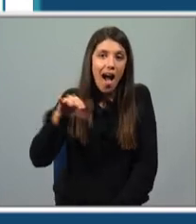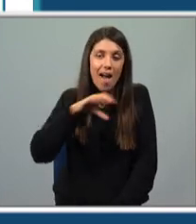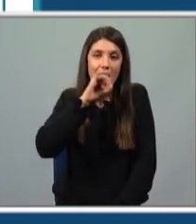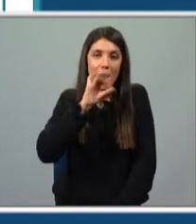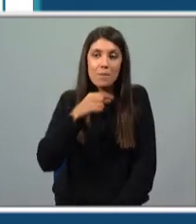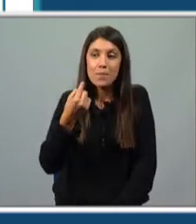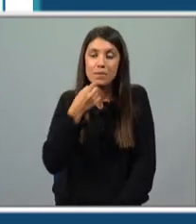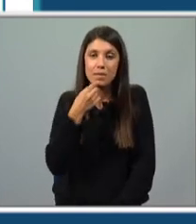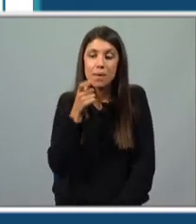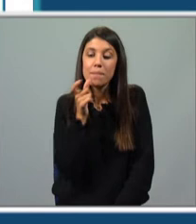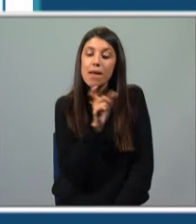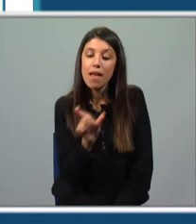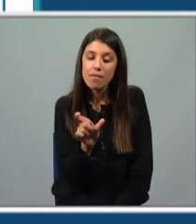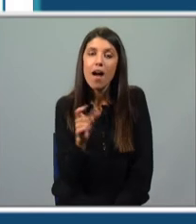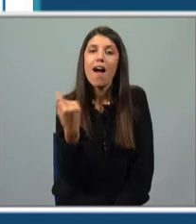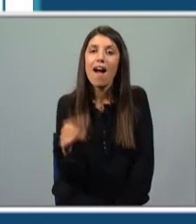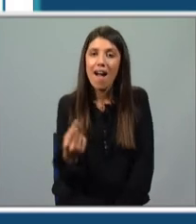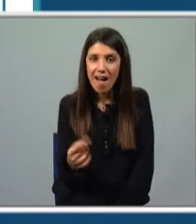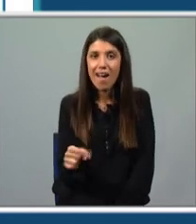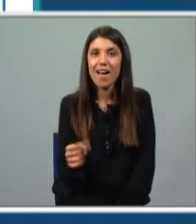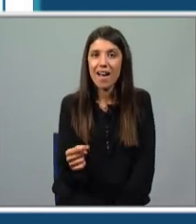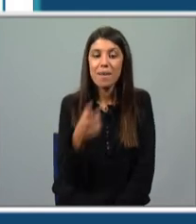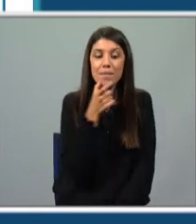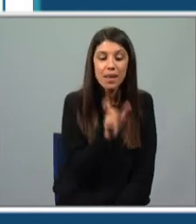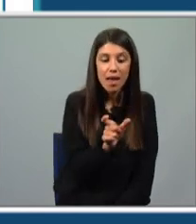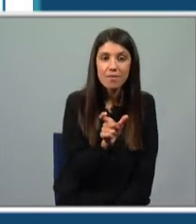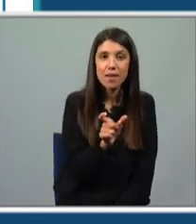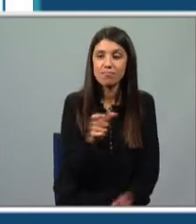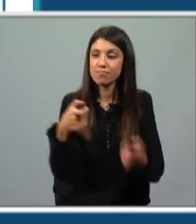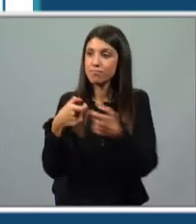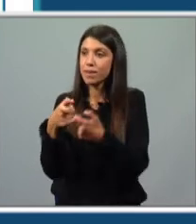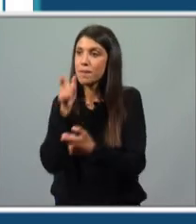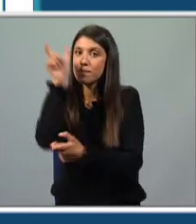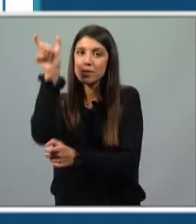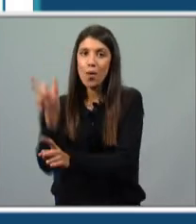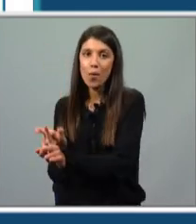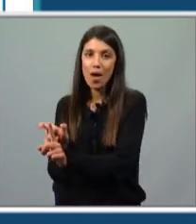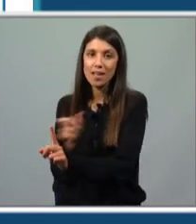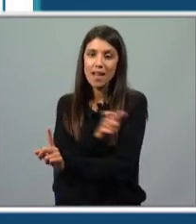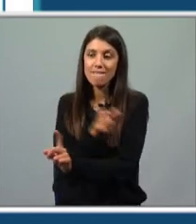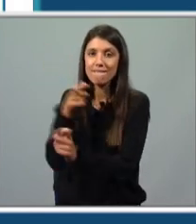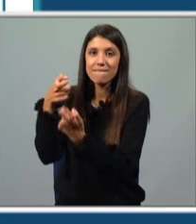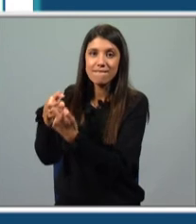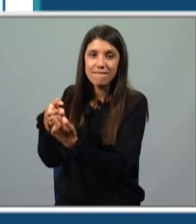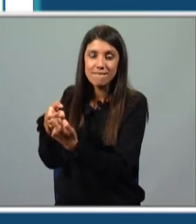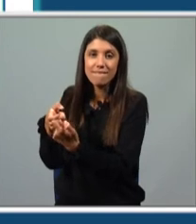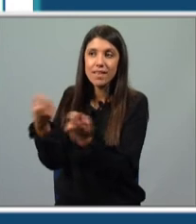ao perceber que aquela palavra, afinal, tem uma realidade associada, que é aquele rapaz. Portanto, o espanto manifestado por ela,